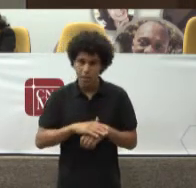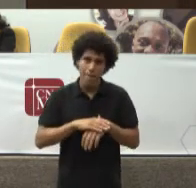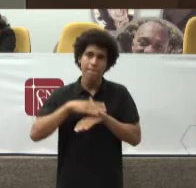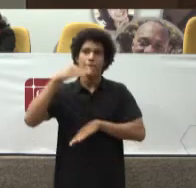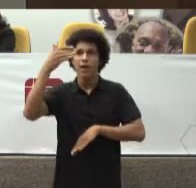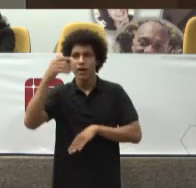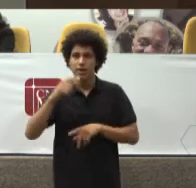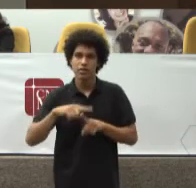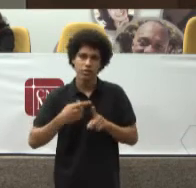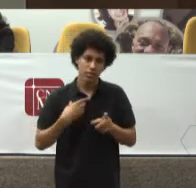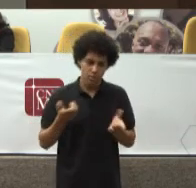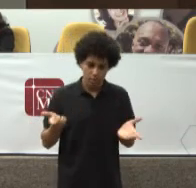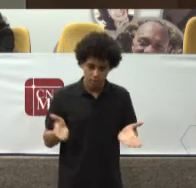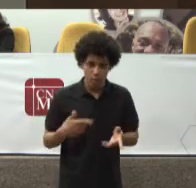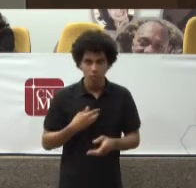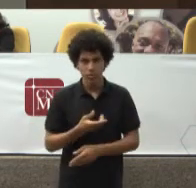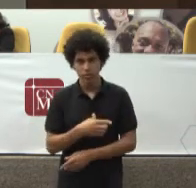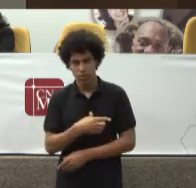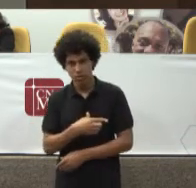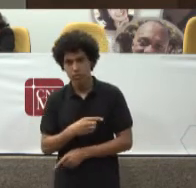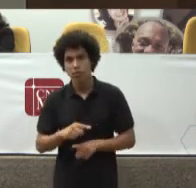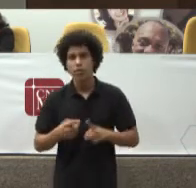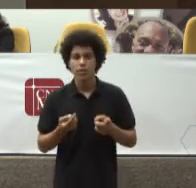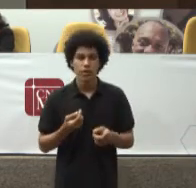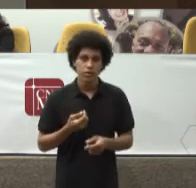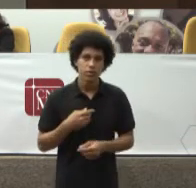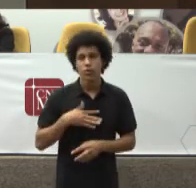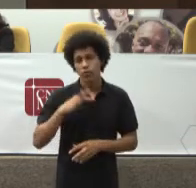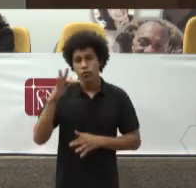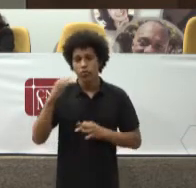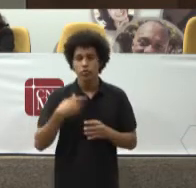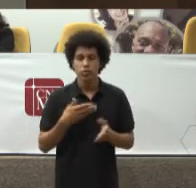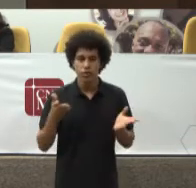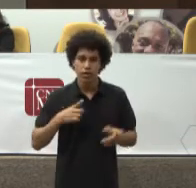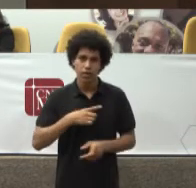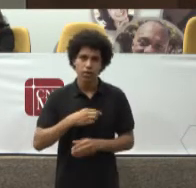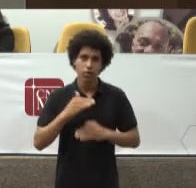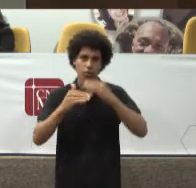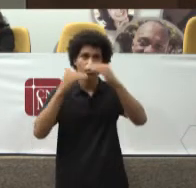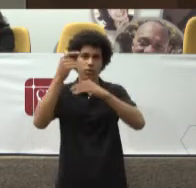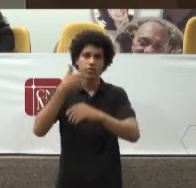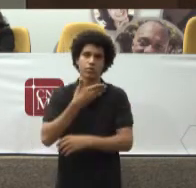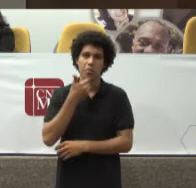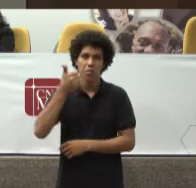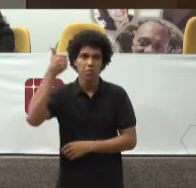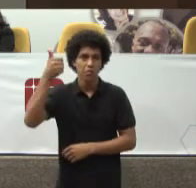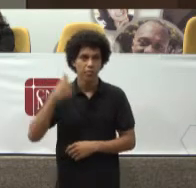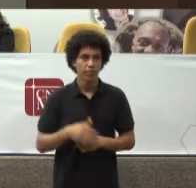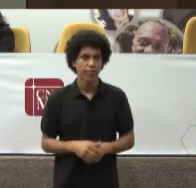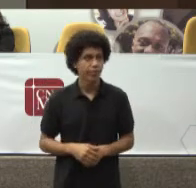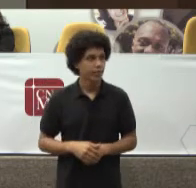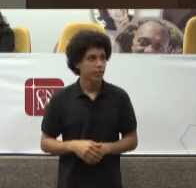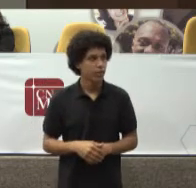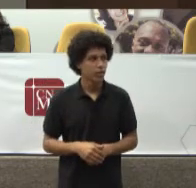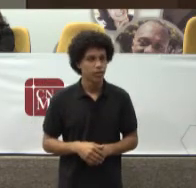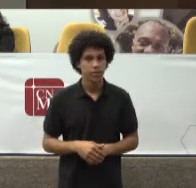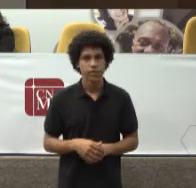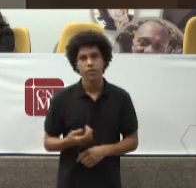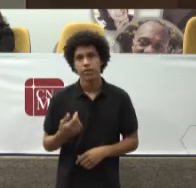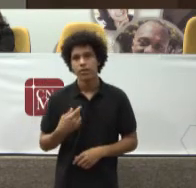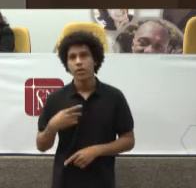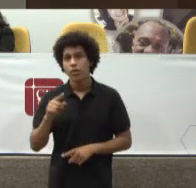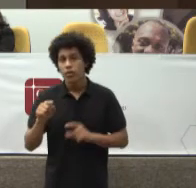Inclusive nessa área No que diz respeito A saúde pública Diz a Margaret Chan Que deve ser Um critério de equidade Para